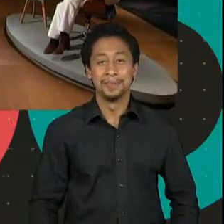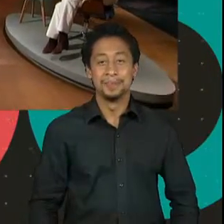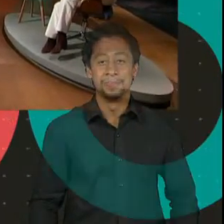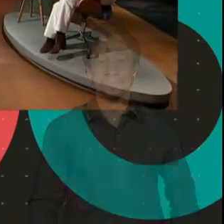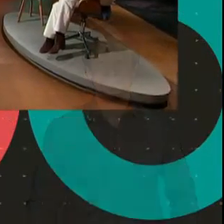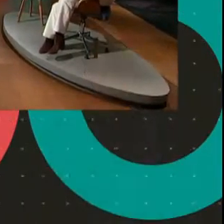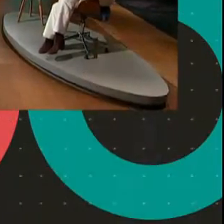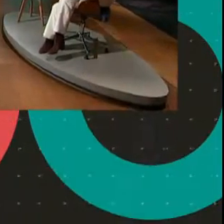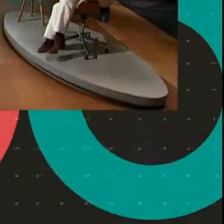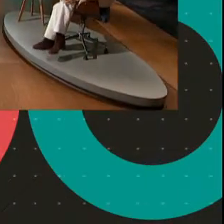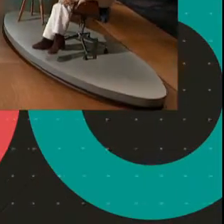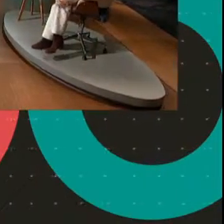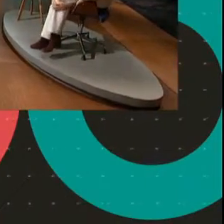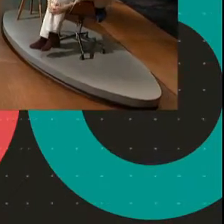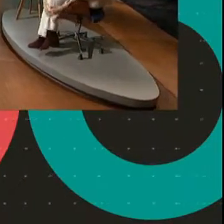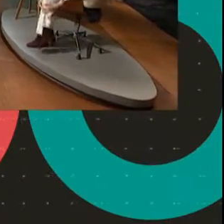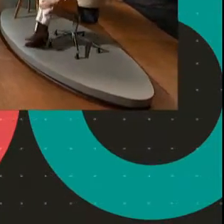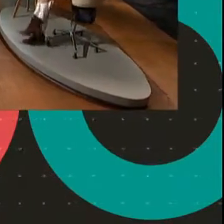Agora foi.